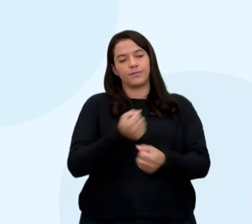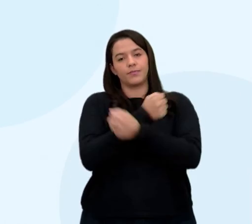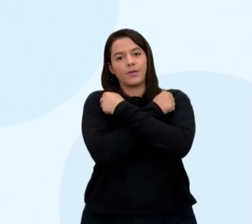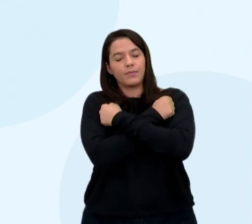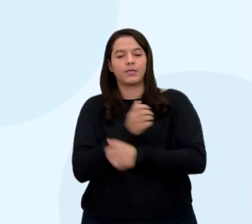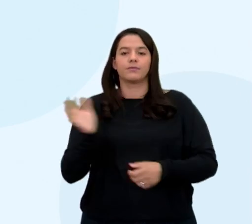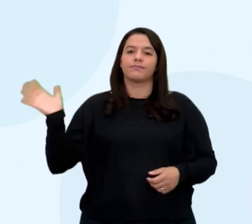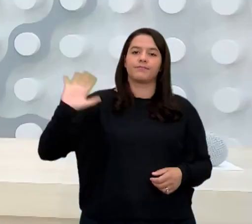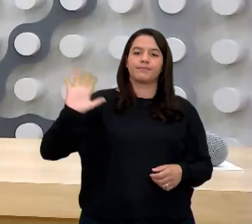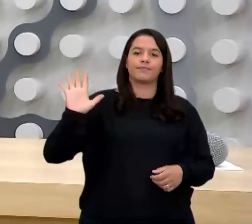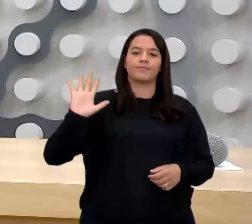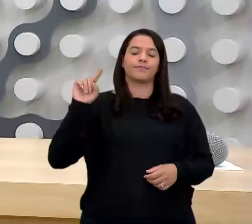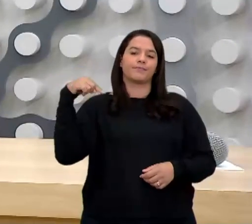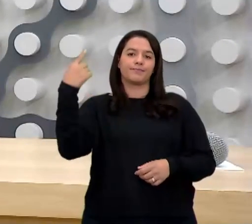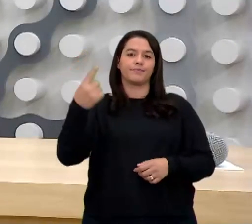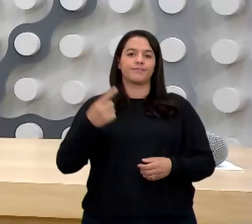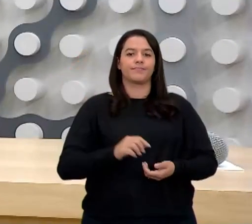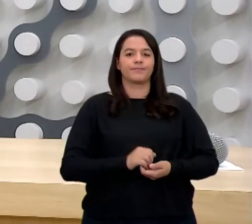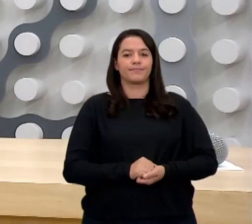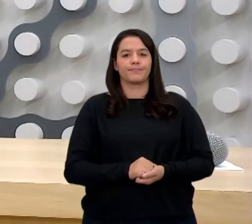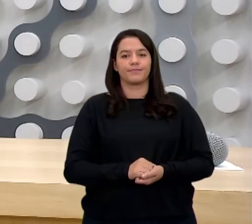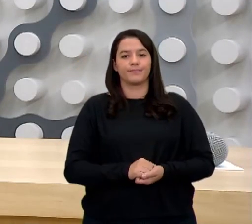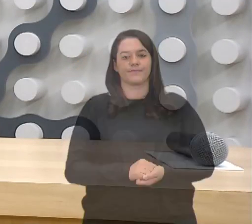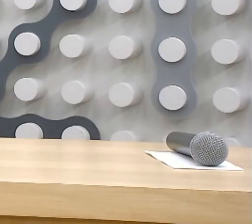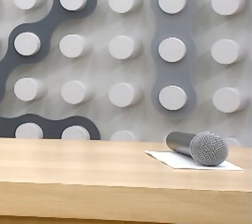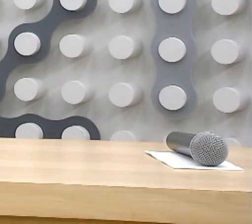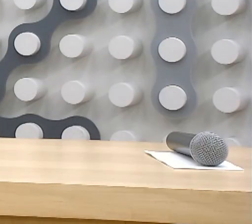forte abraço a todos e até a próxima. Tchau.